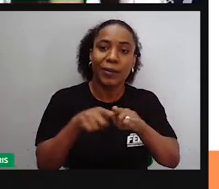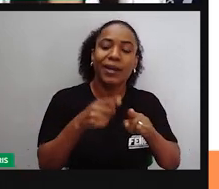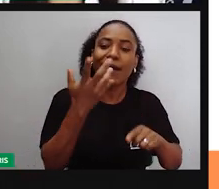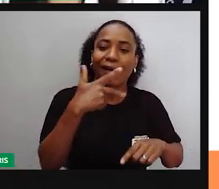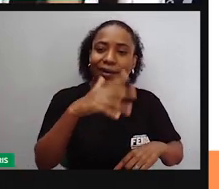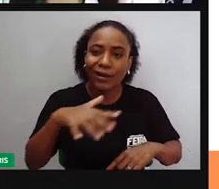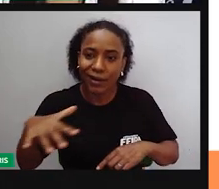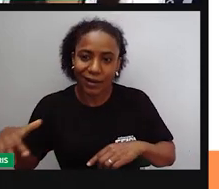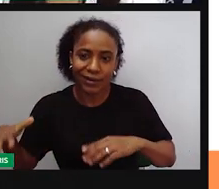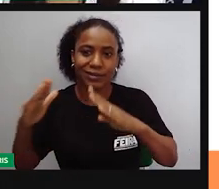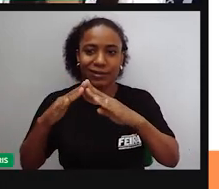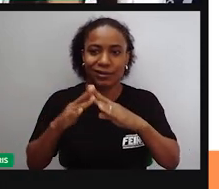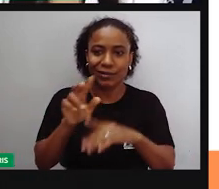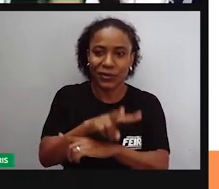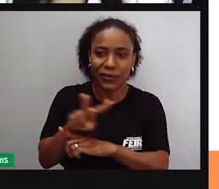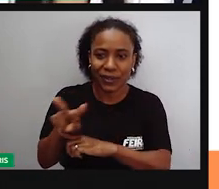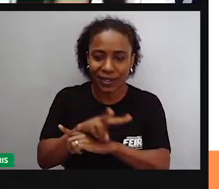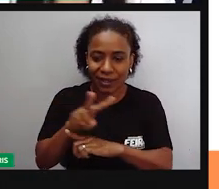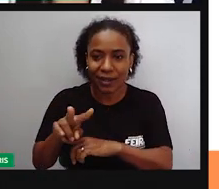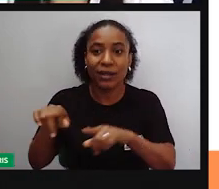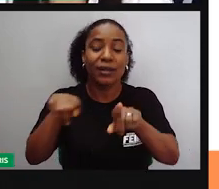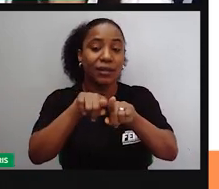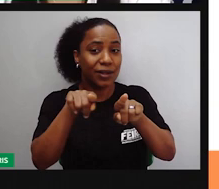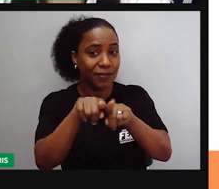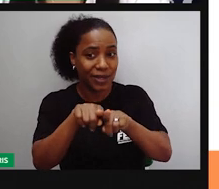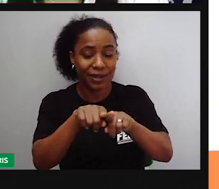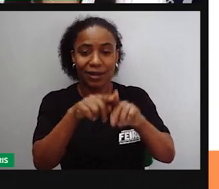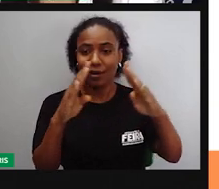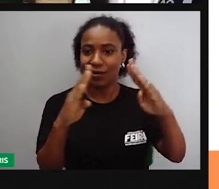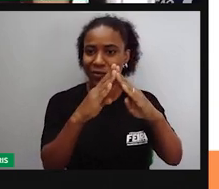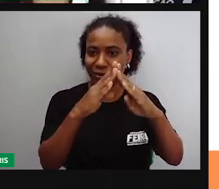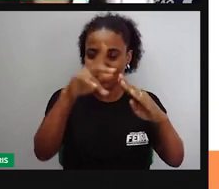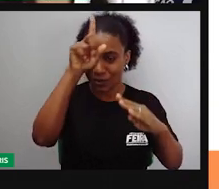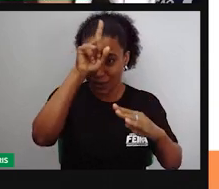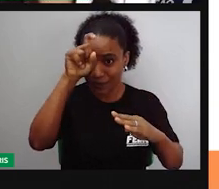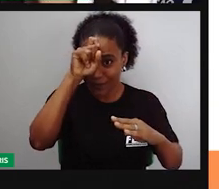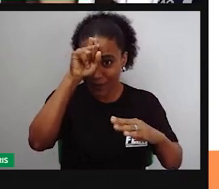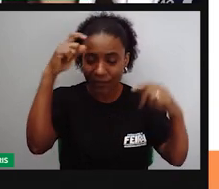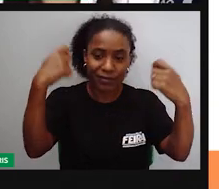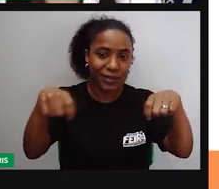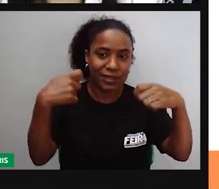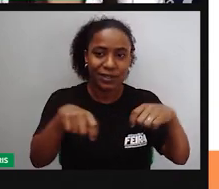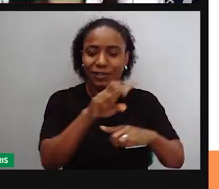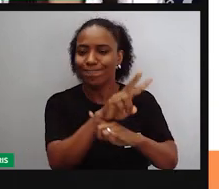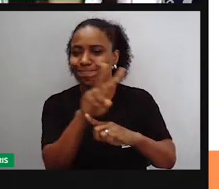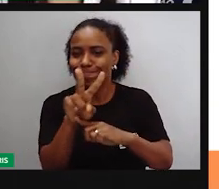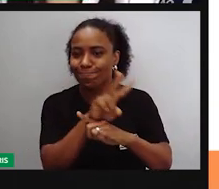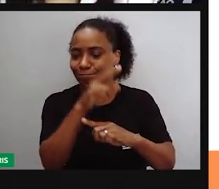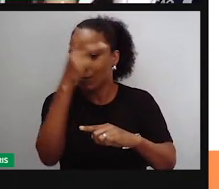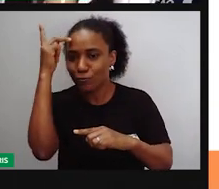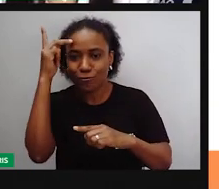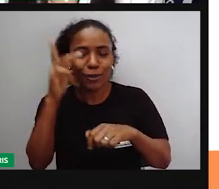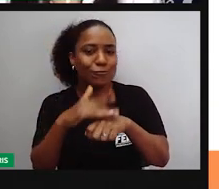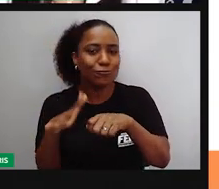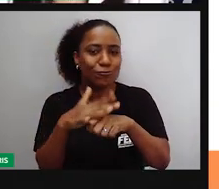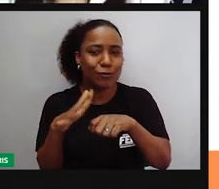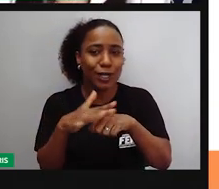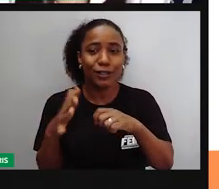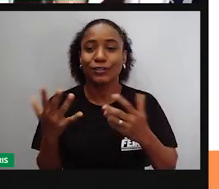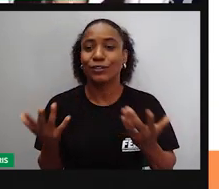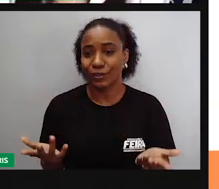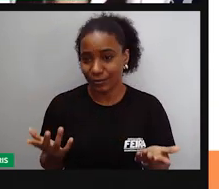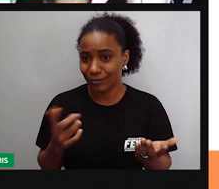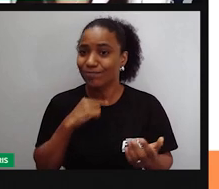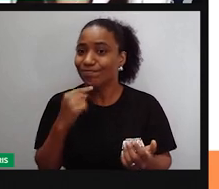Precisa dar ampliação do posto porque tem uma quantidade de gente grande precisando aqui ser atendida e não está conseguindo. Então,